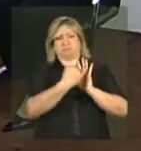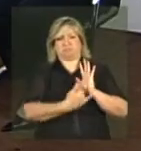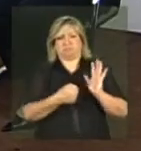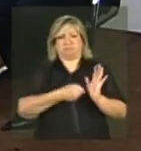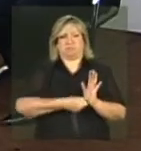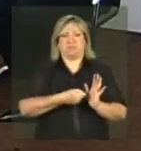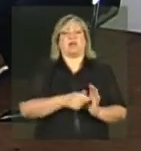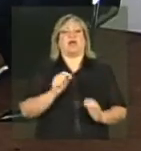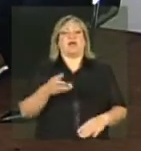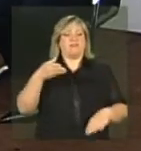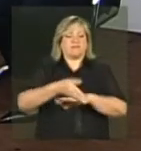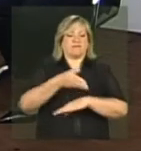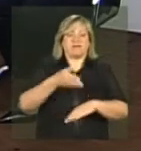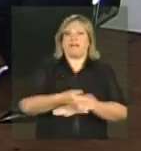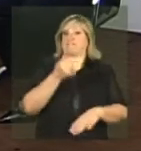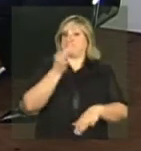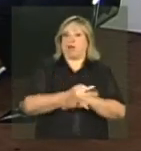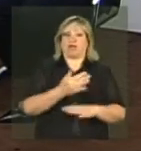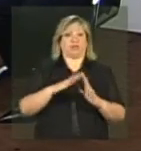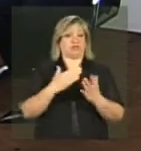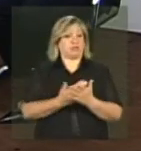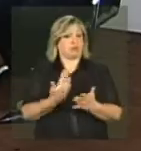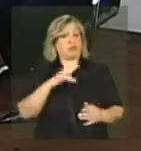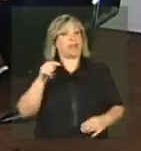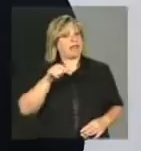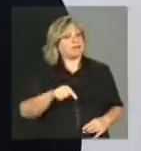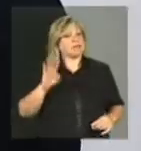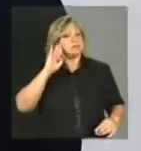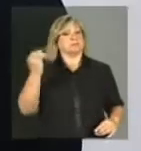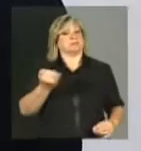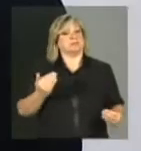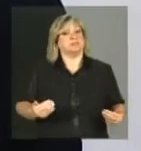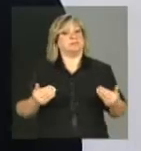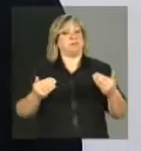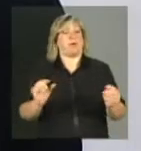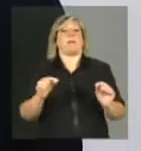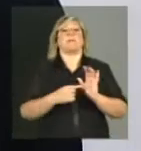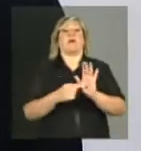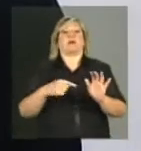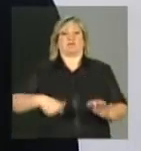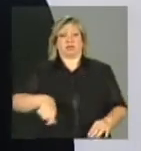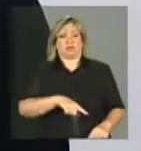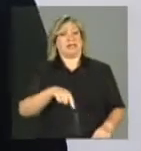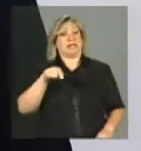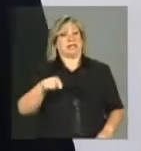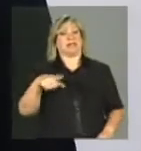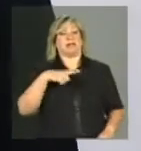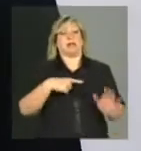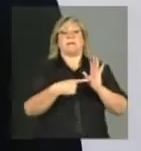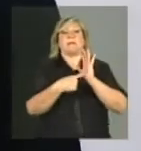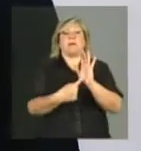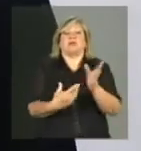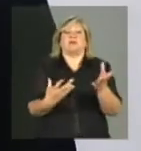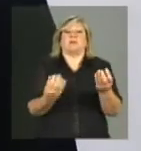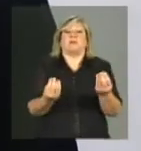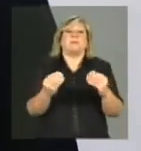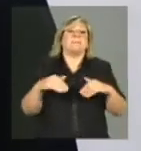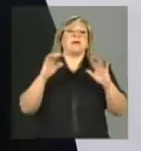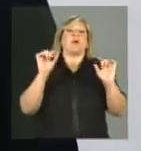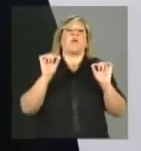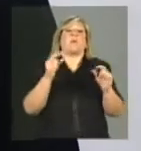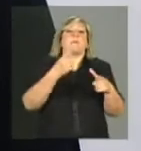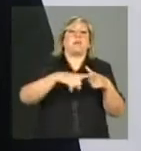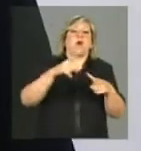escolar, ele é um passo do que as condicionalidades mostram para a gente. Elas têm evidenciado muito mais as vulnerabilidades que essas famílias estão